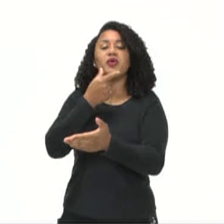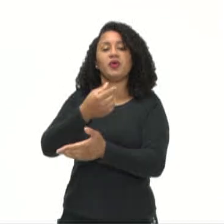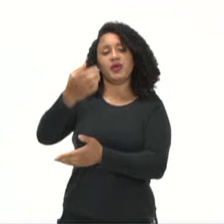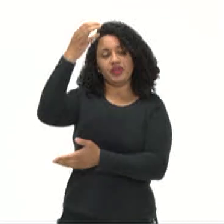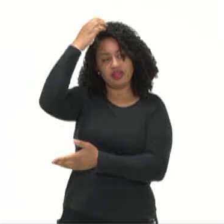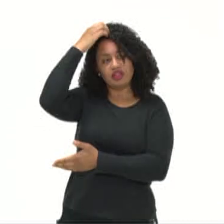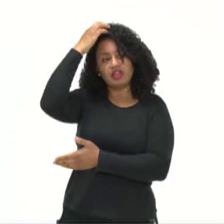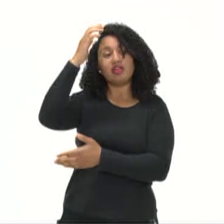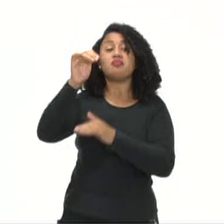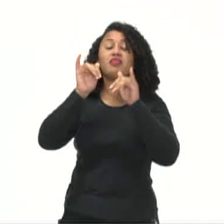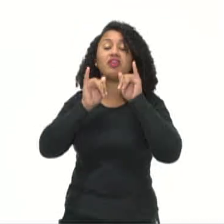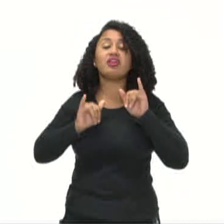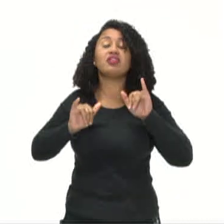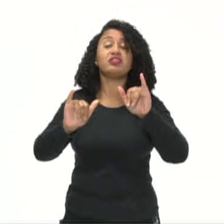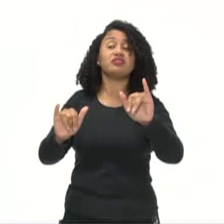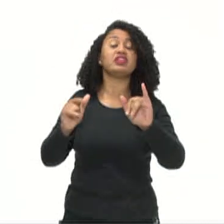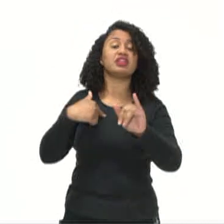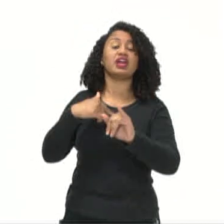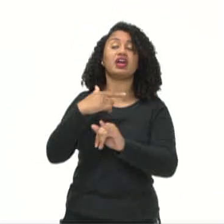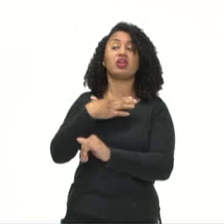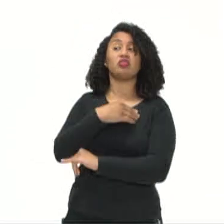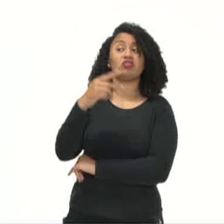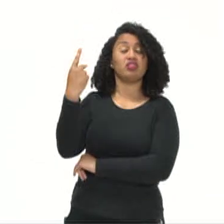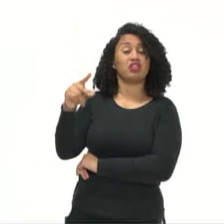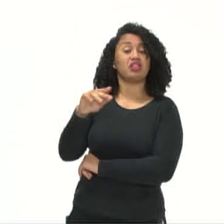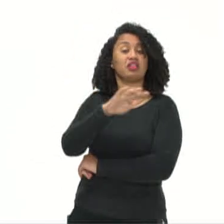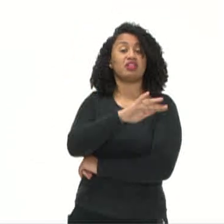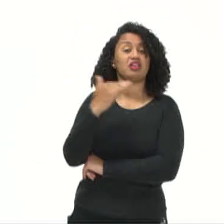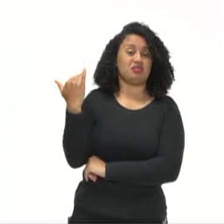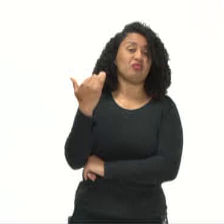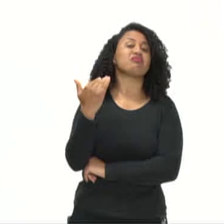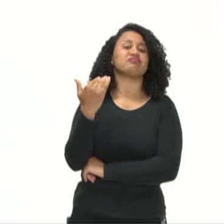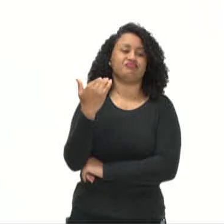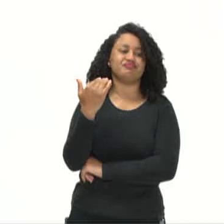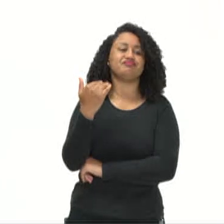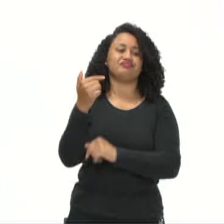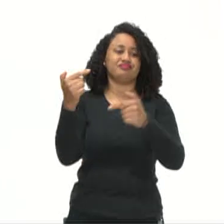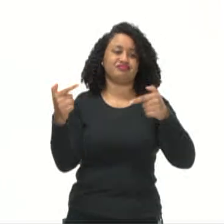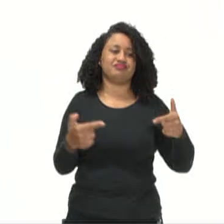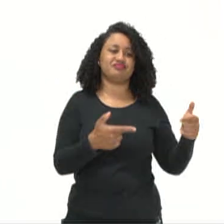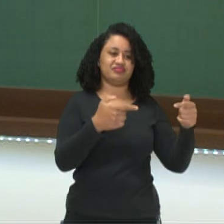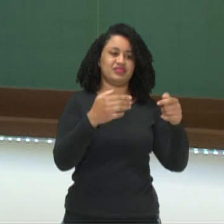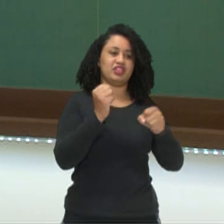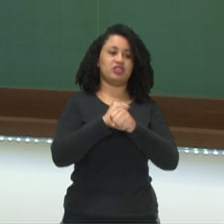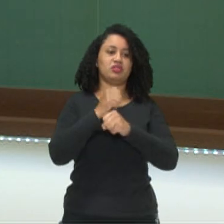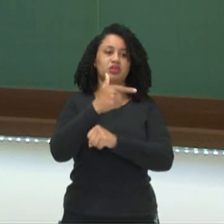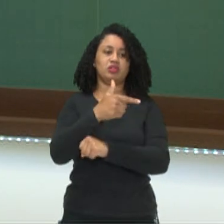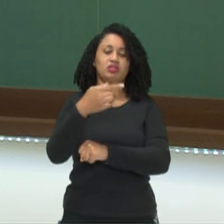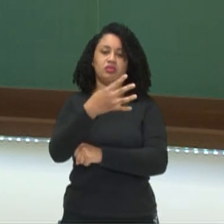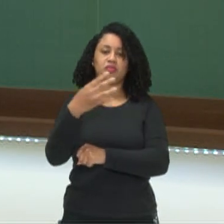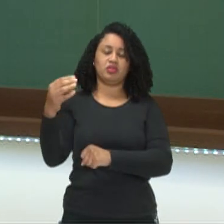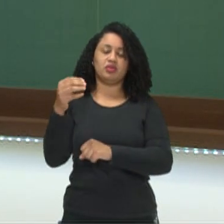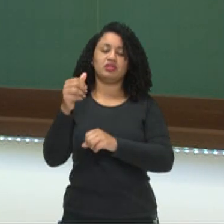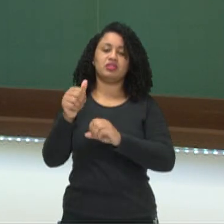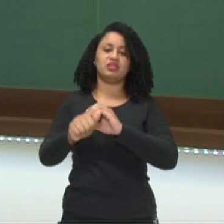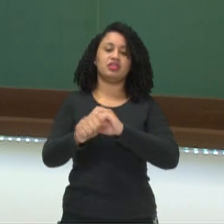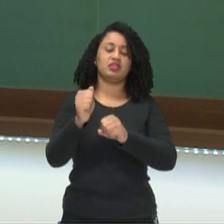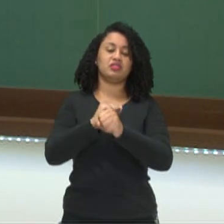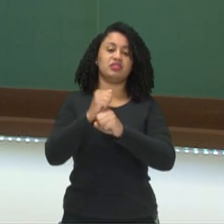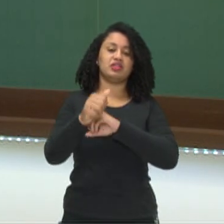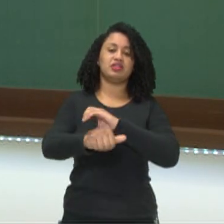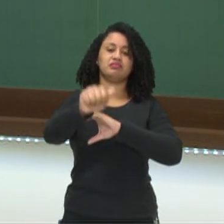para informar da morte de seu filho em combate. Data 2.400 anos antes de Cristo.